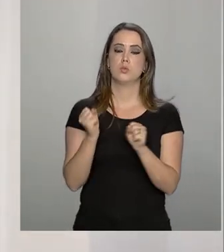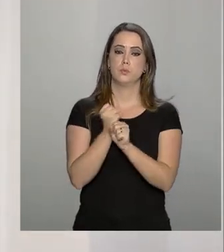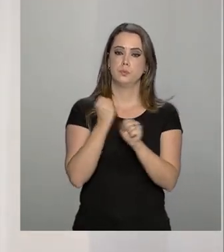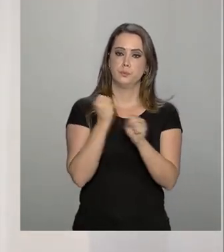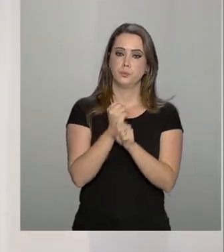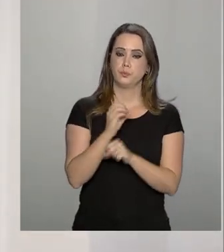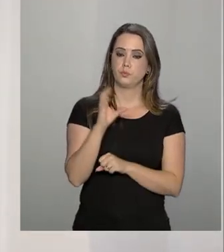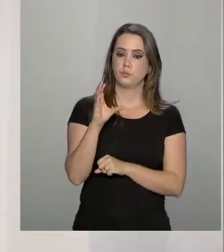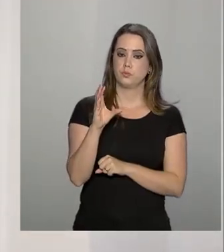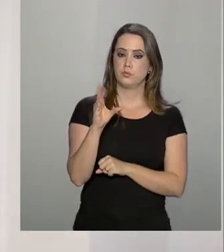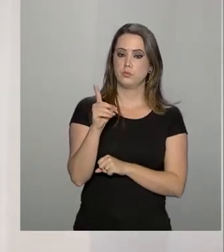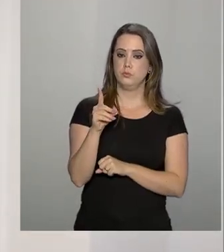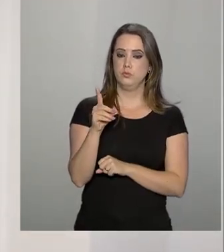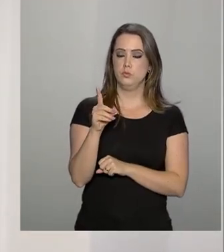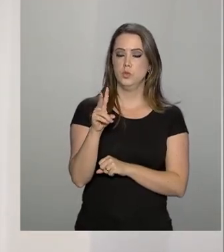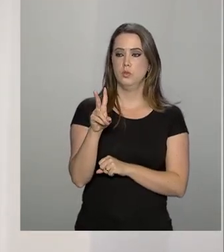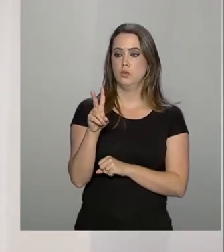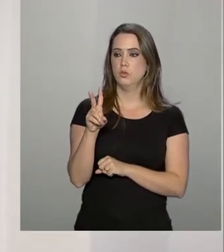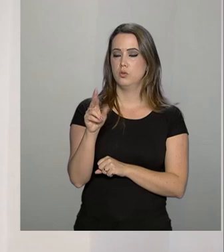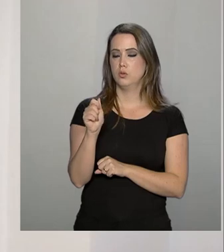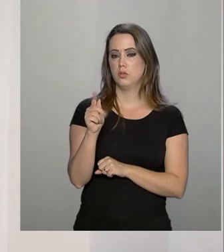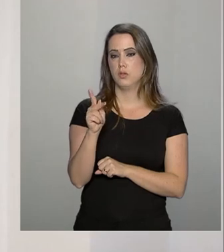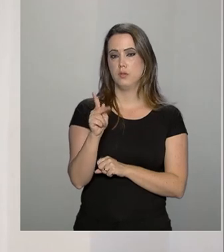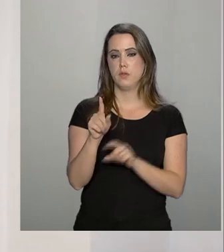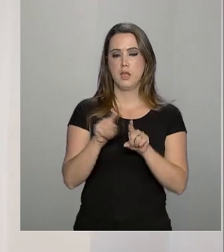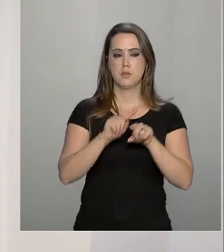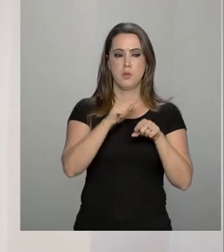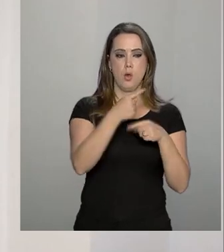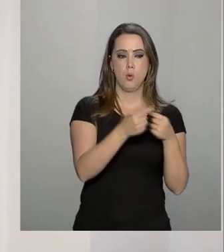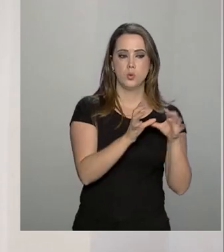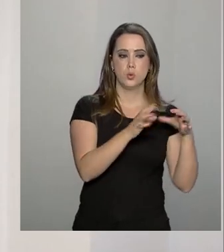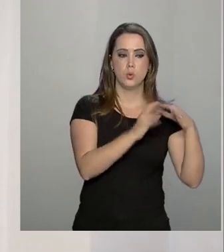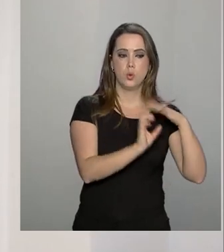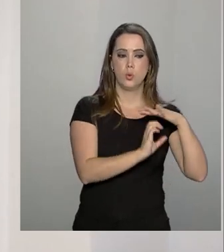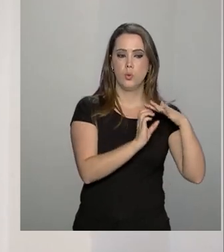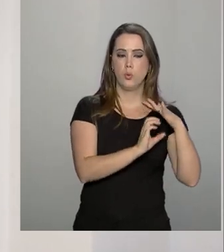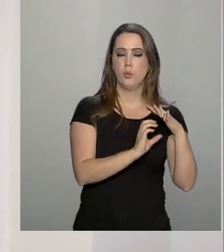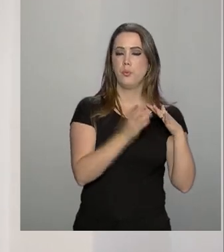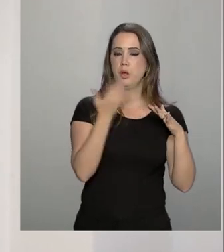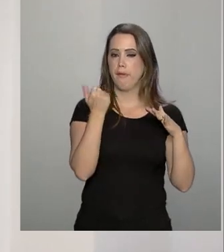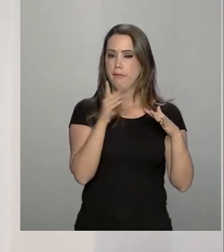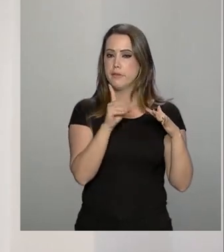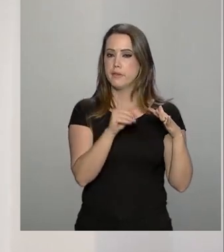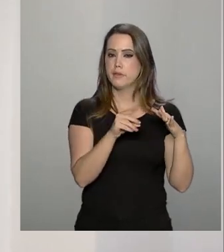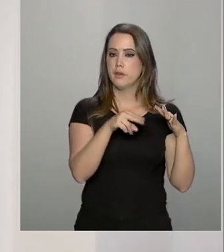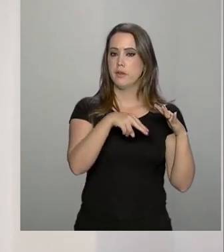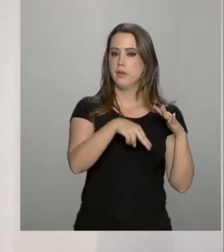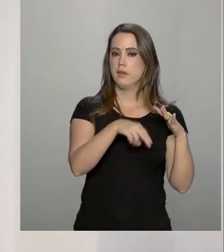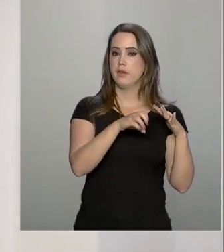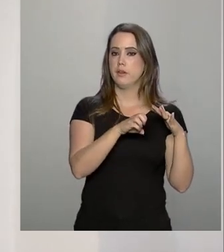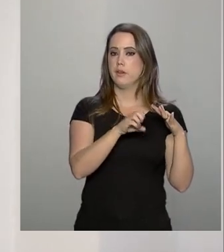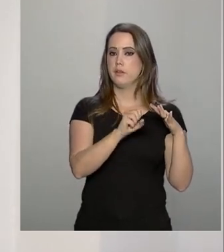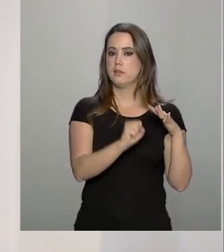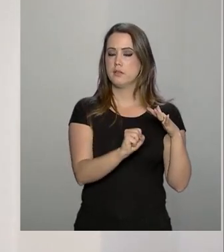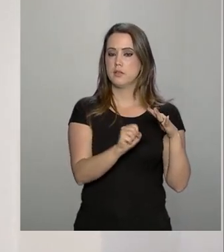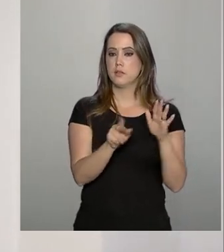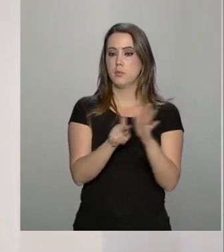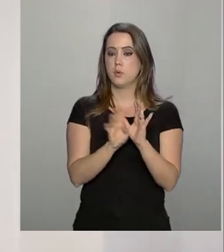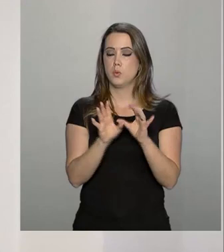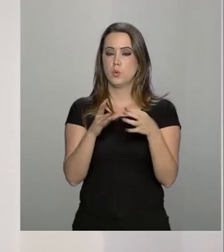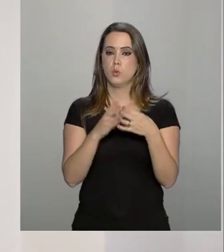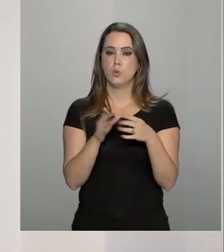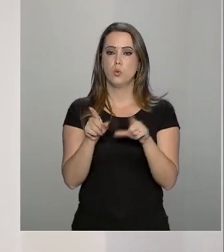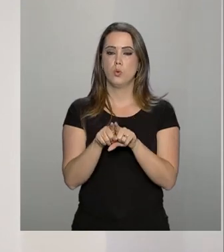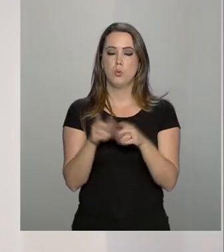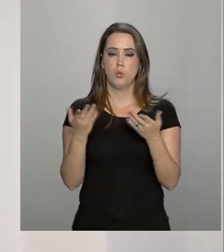dependendo do cronograma específico da Codevasp, DENOX, as que são do extinto DNOS, que estão a cargo da Secretaria Nacional de Segurança Hídrica, que estão